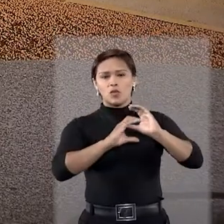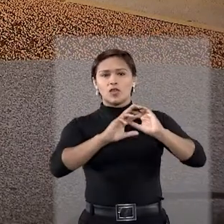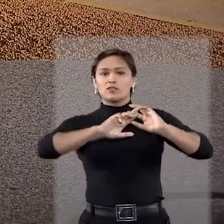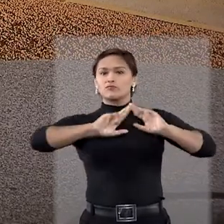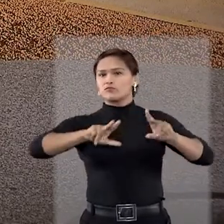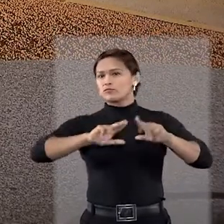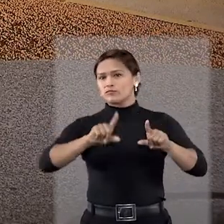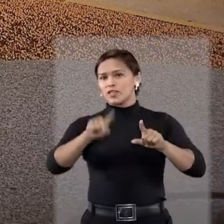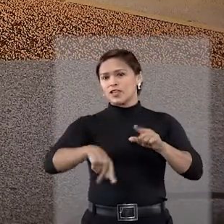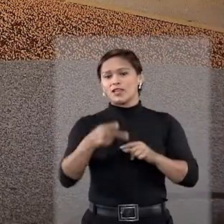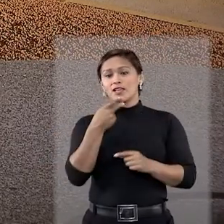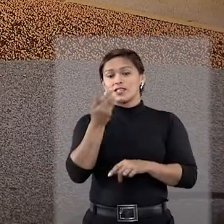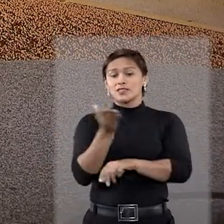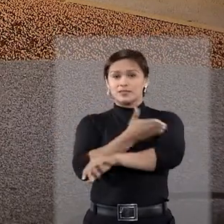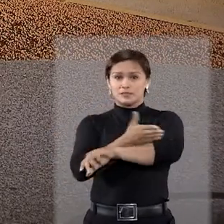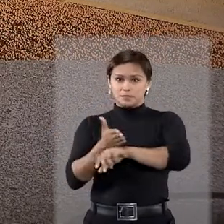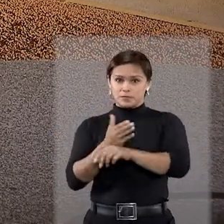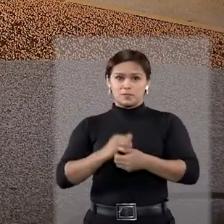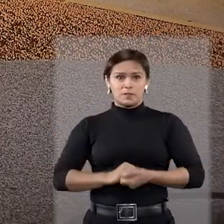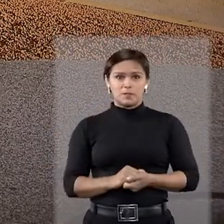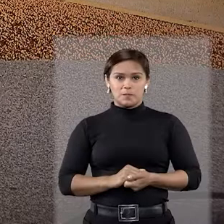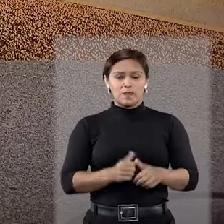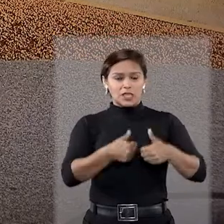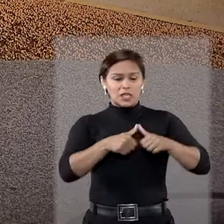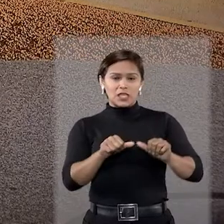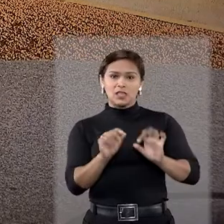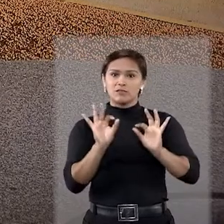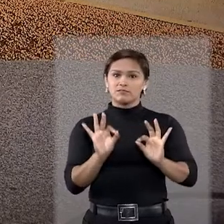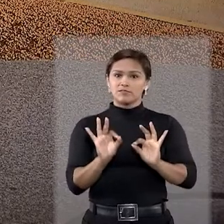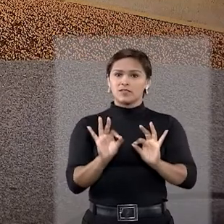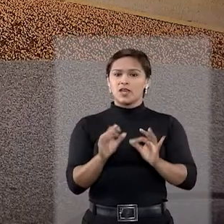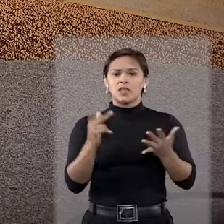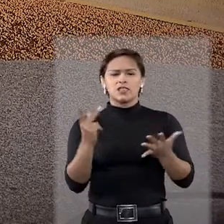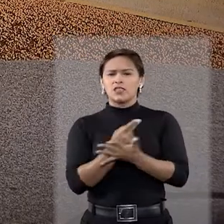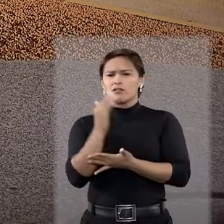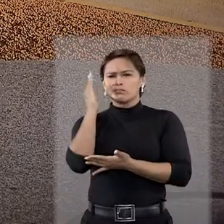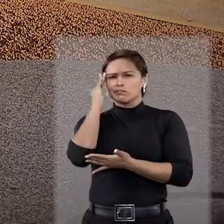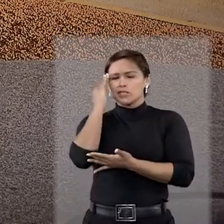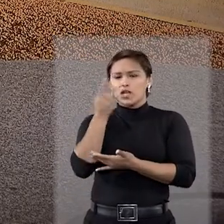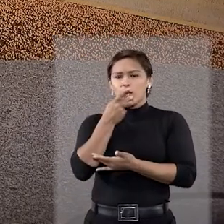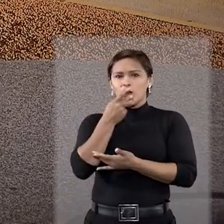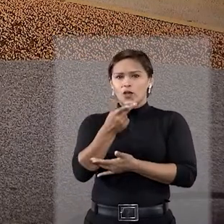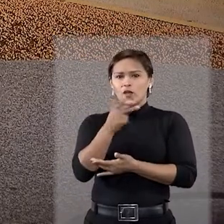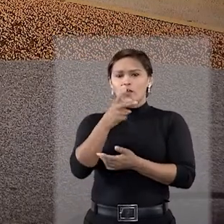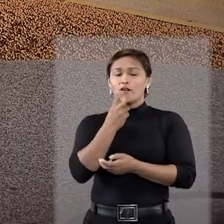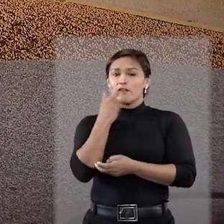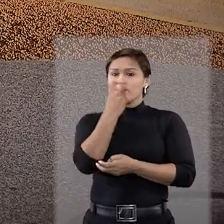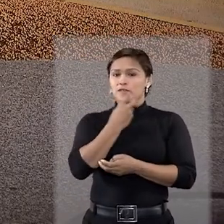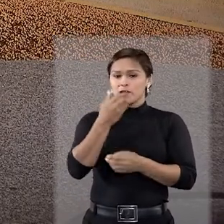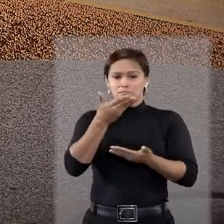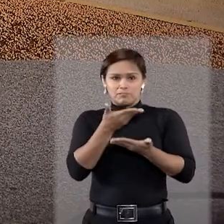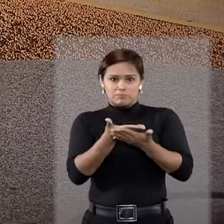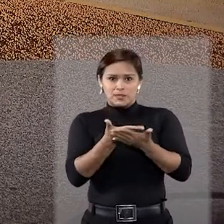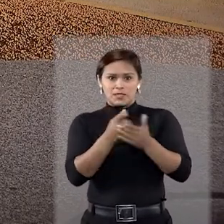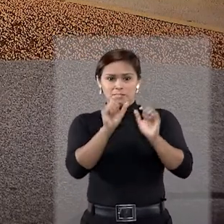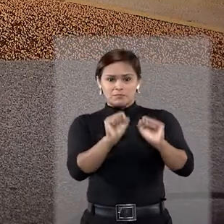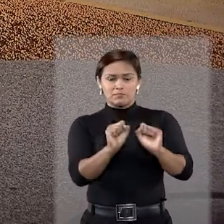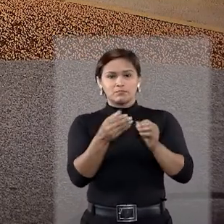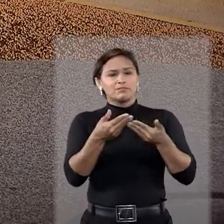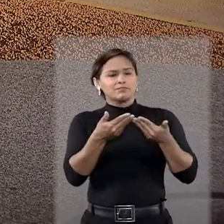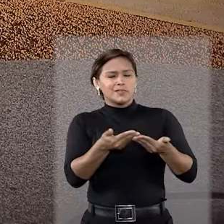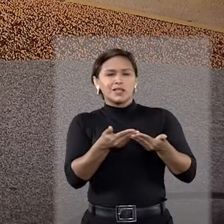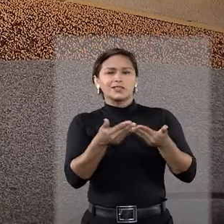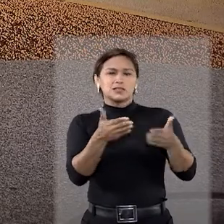comunicar de uma maneira diferente da qual você está acostumado. Então, se por acaso não entender algo que foi verbalizado por ela,